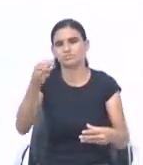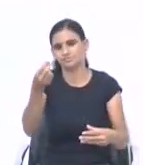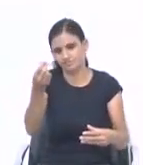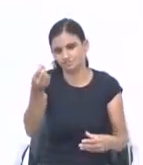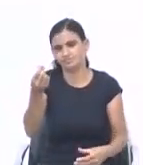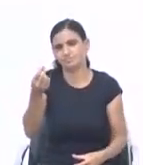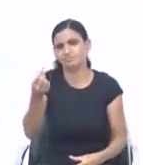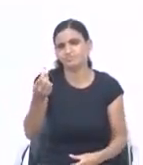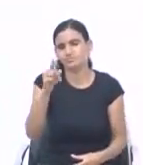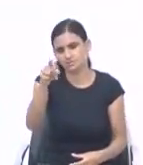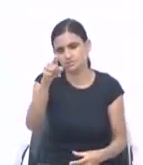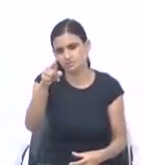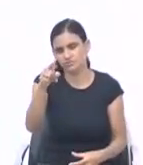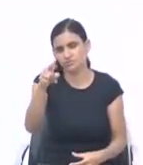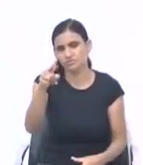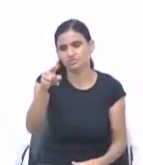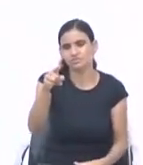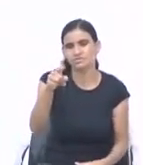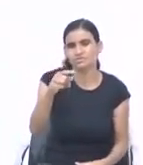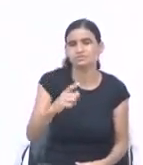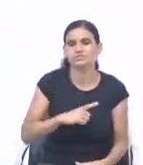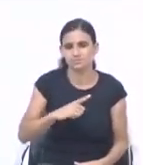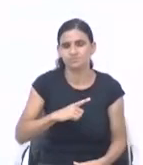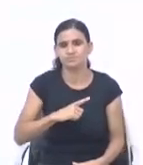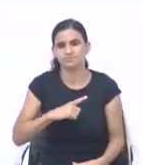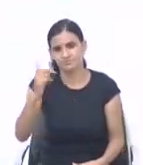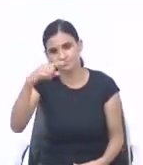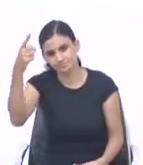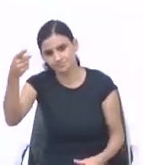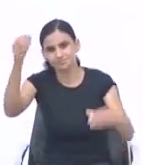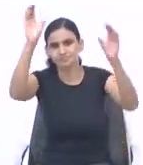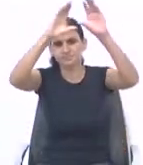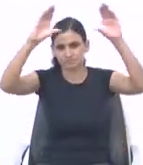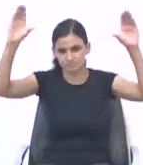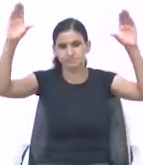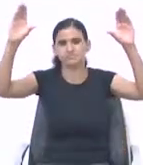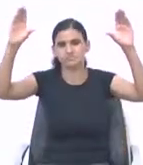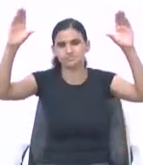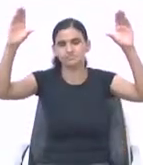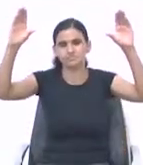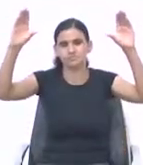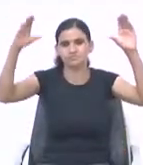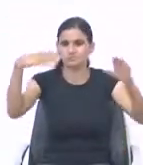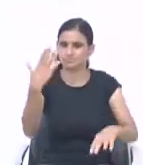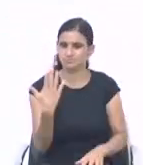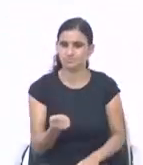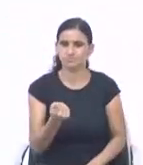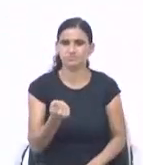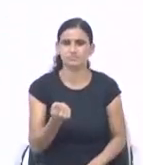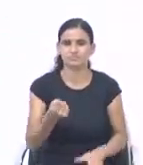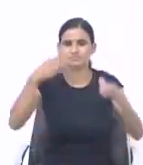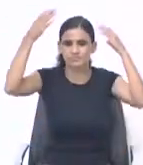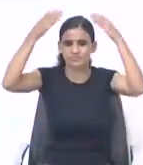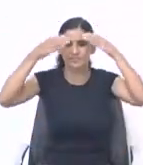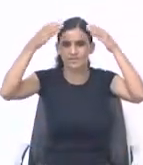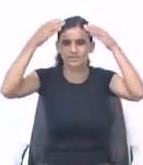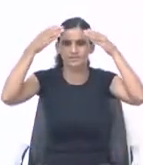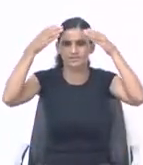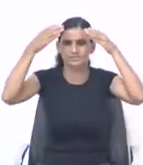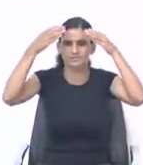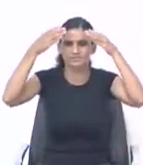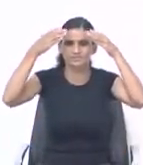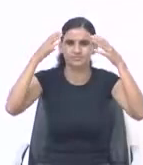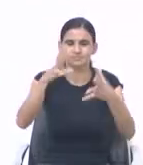faltarem. Quando o dinheiro faltar. Ou seja. Quando você morrer. Lá no tabernáculos eterno. Eles vos receberão. Como? Engalardão. Pela